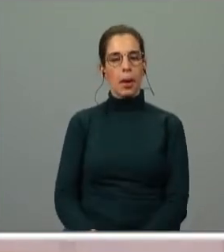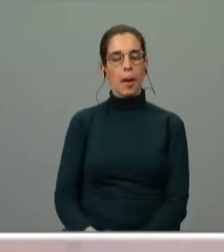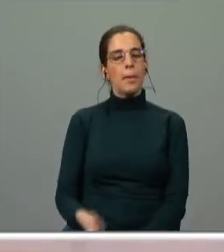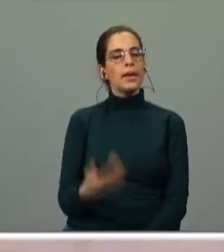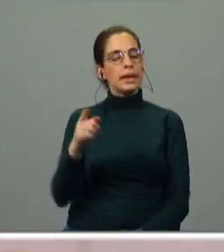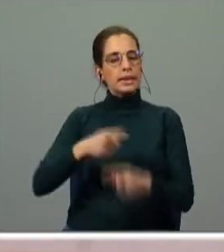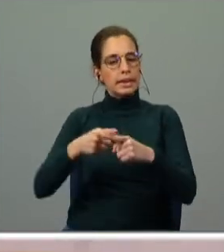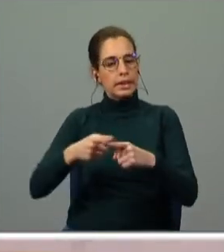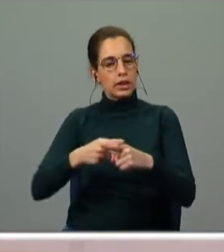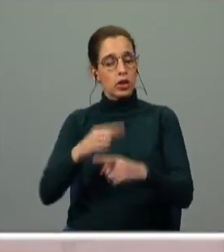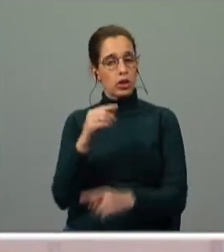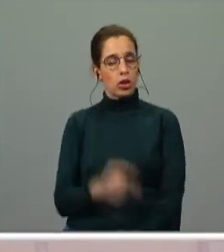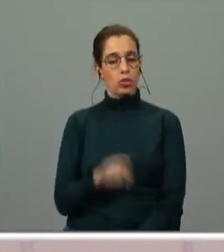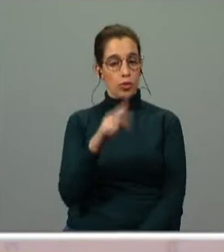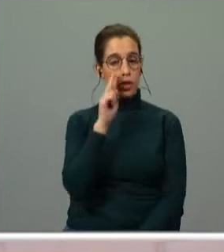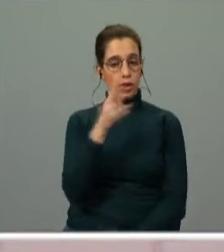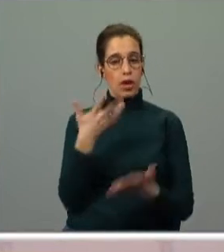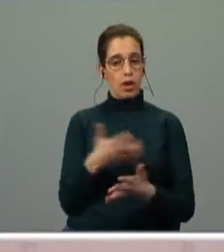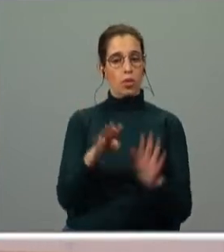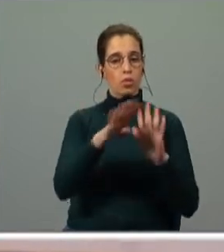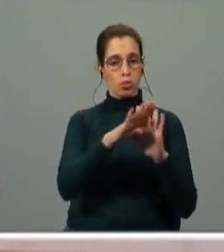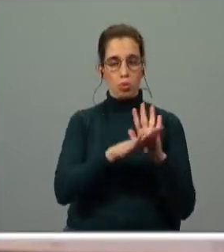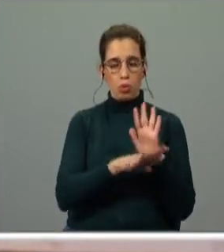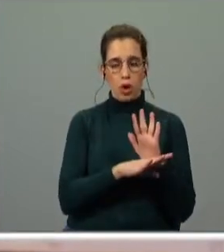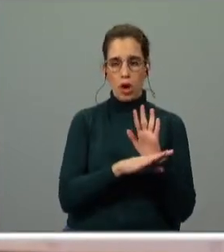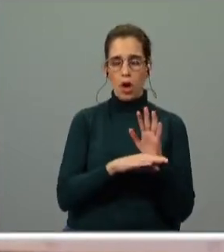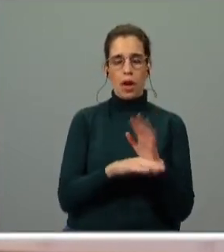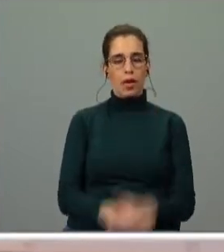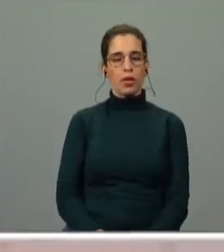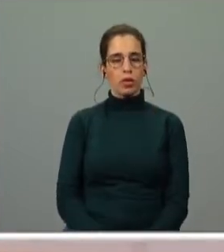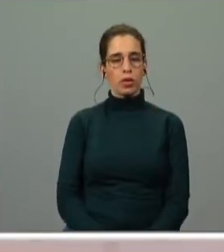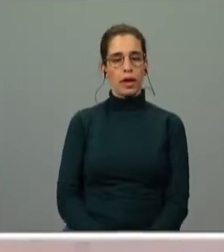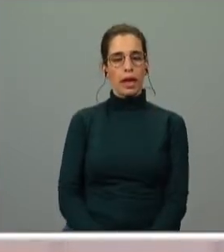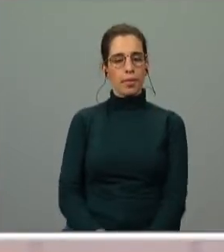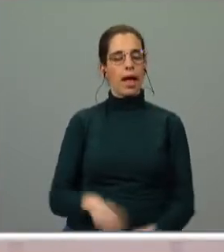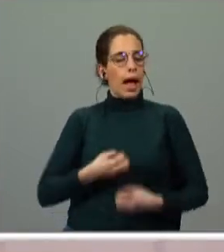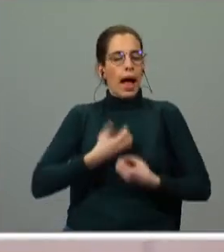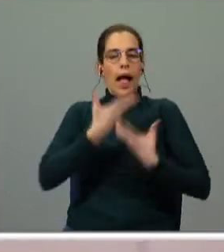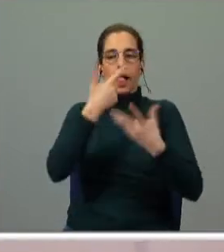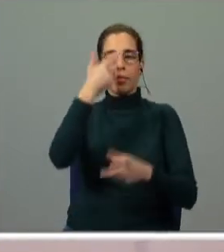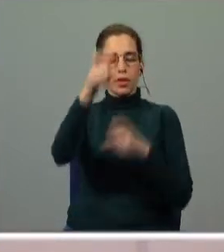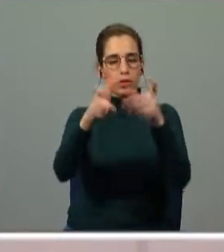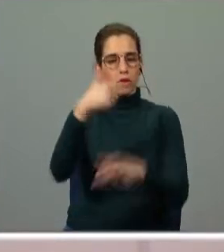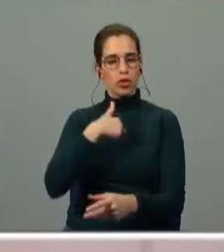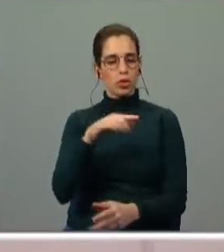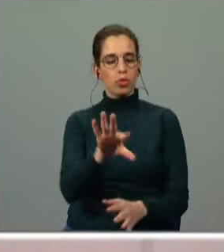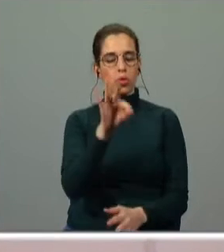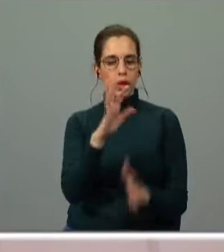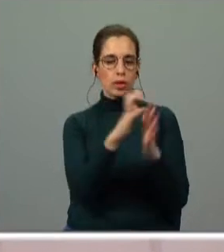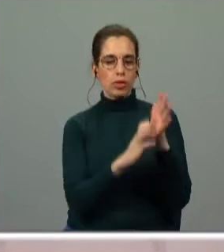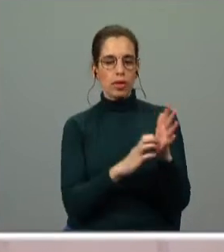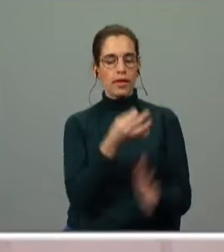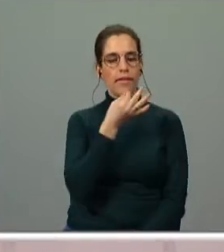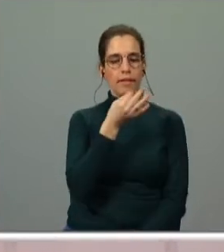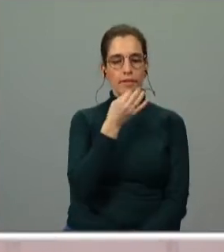era muito interessante, como tu vais ver. Tinha um programa, entre outros, que se chamava Alma e a Gente e eu escolhi aqui um excerto em que ele fala